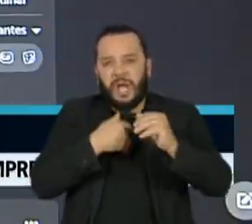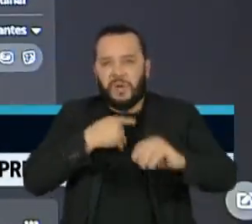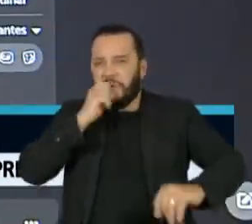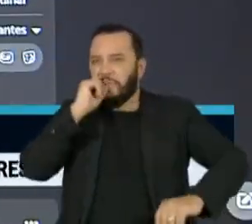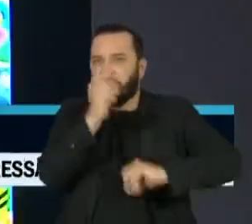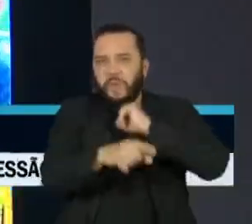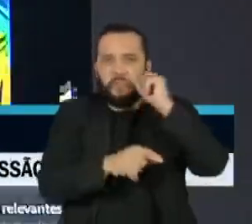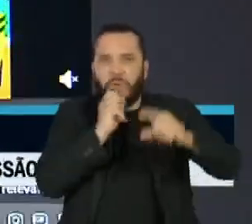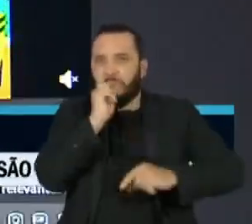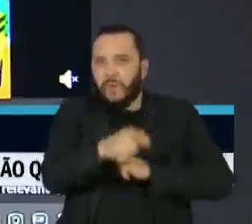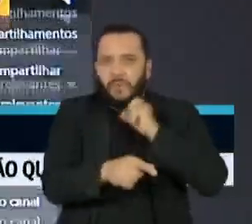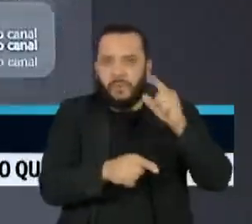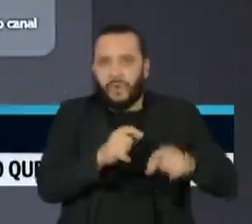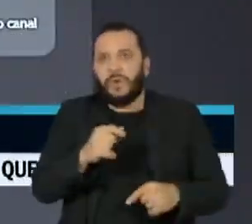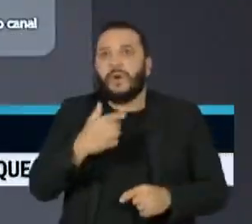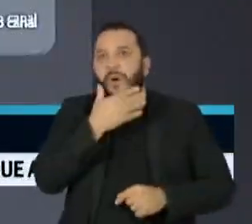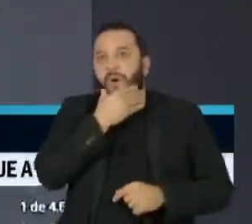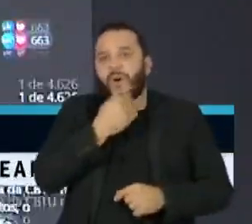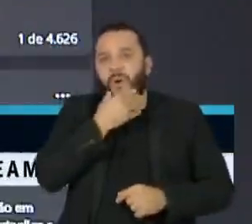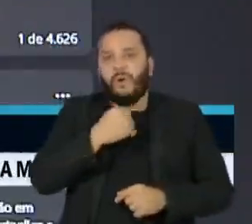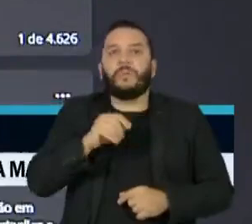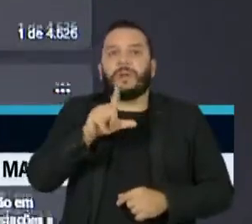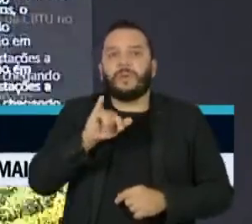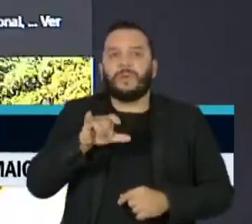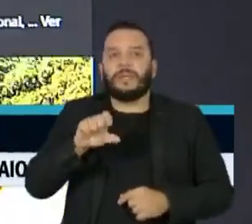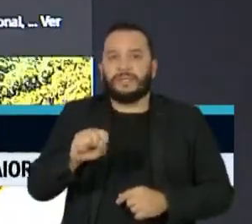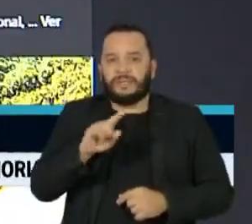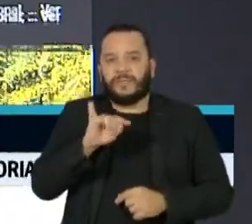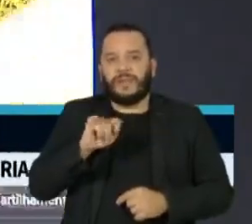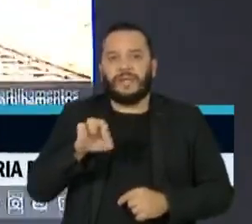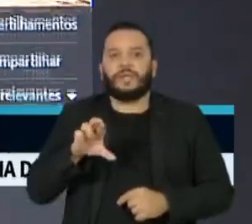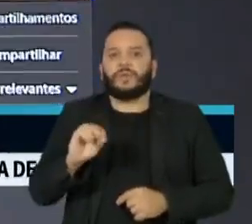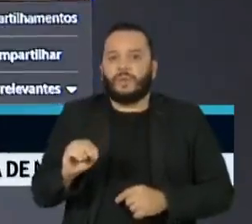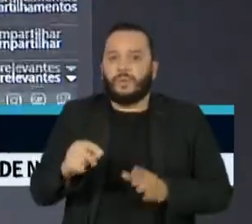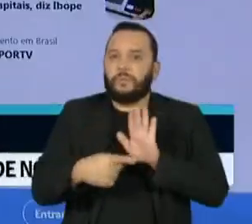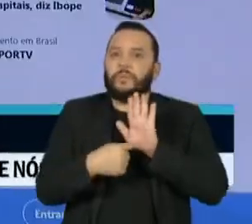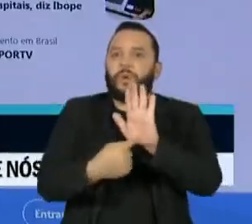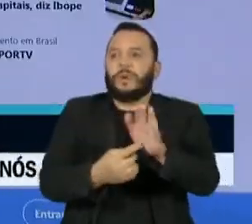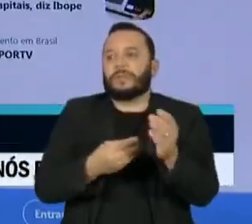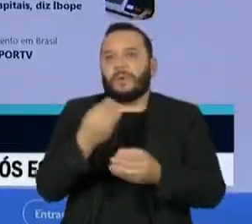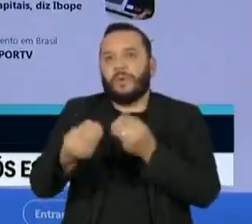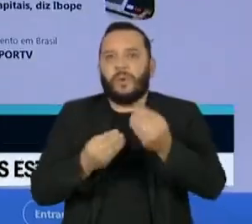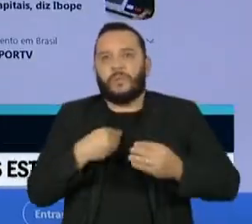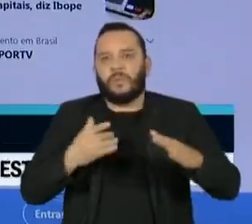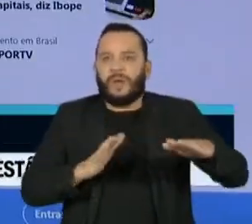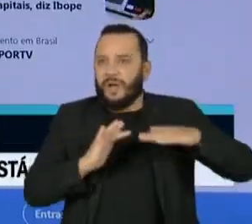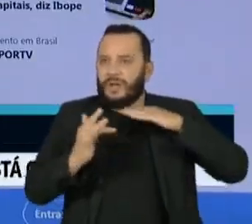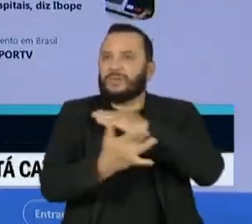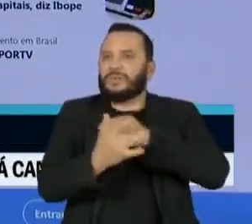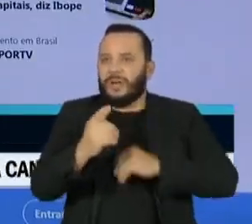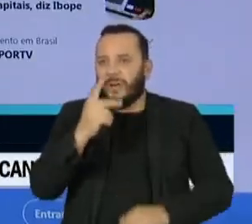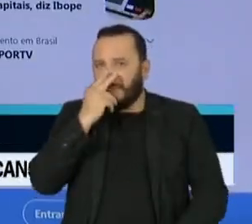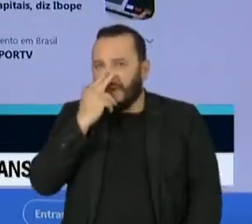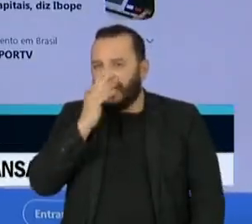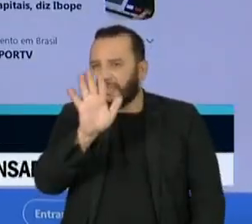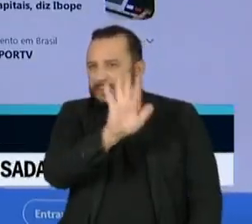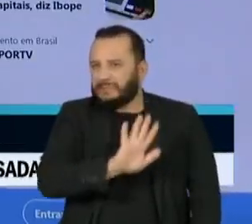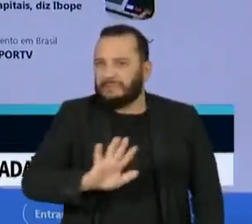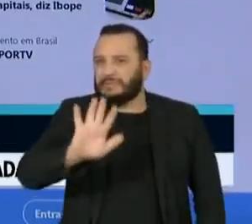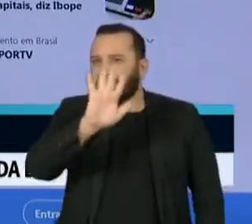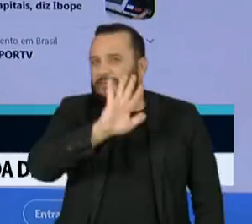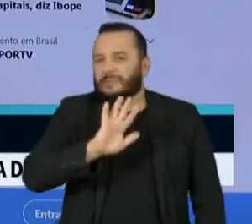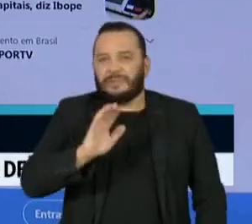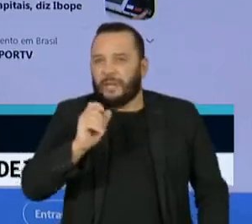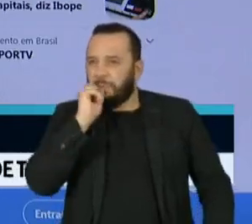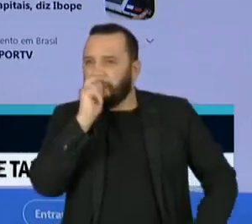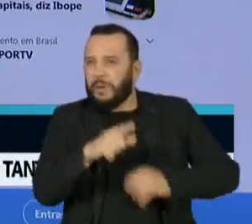de Paula Trindade e faz uma analogia para explicar como as plataformas digitais se tornaram uma espécie de praça pública